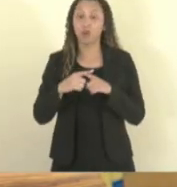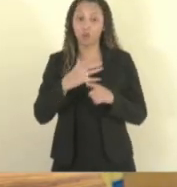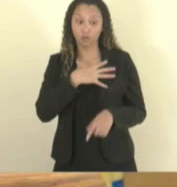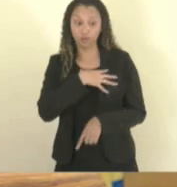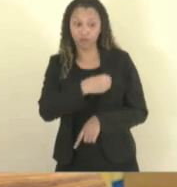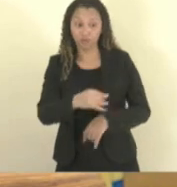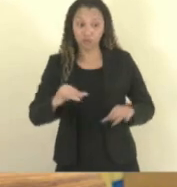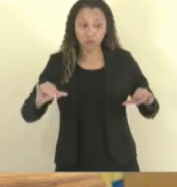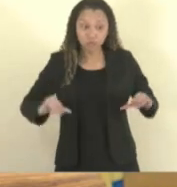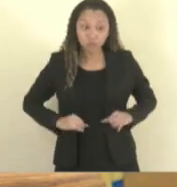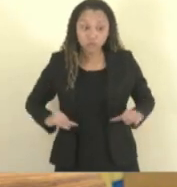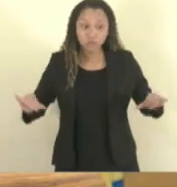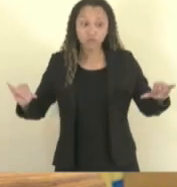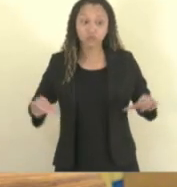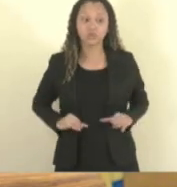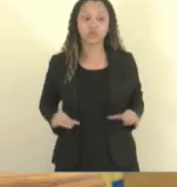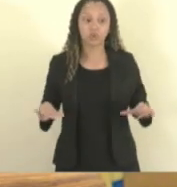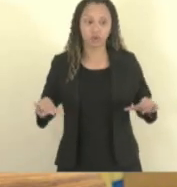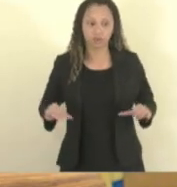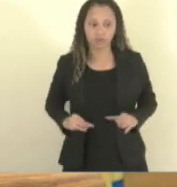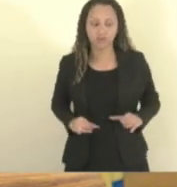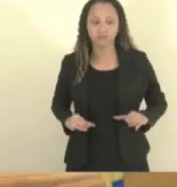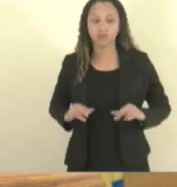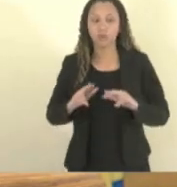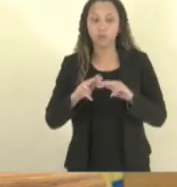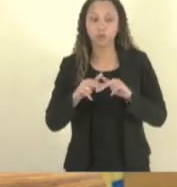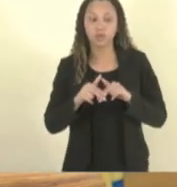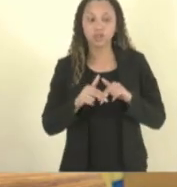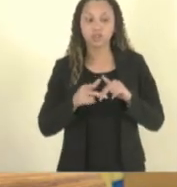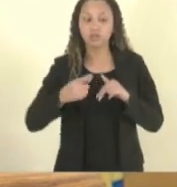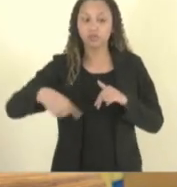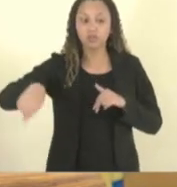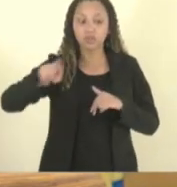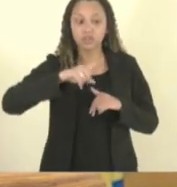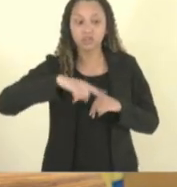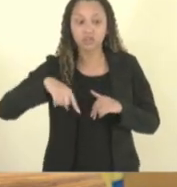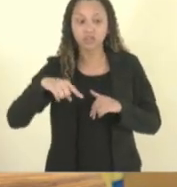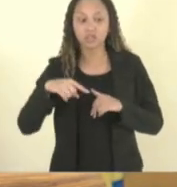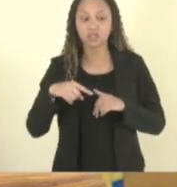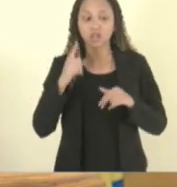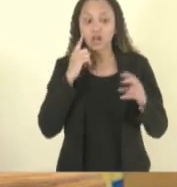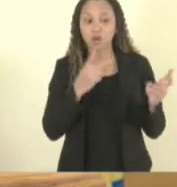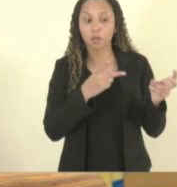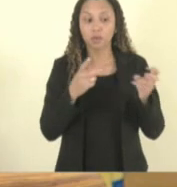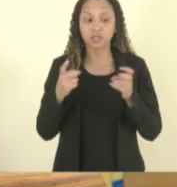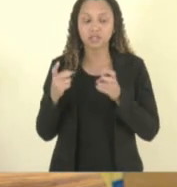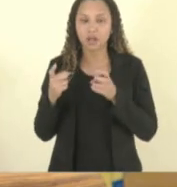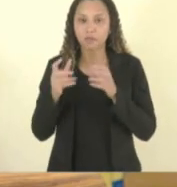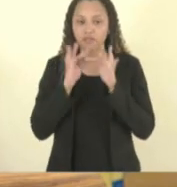de uma certa forma, represálias. E por isso que vocês não veem muitos familiares aqui.